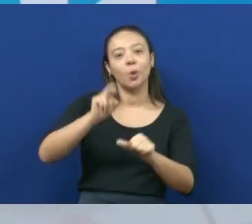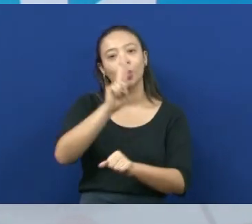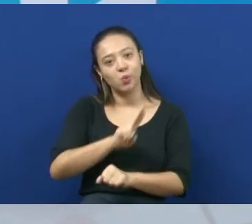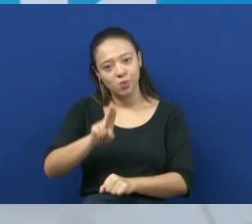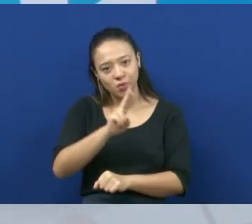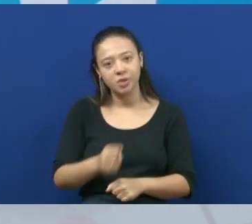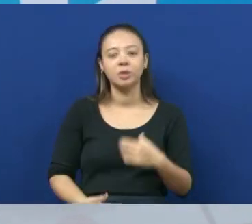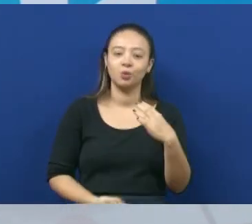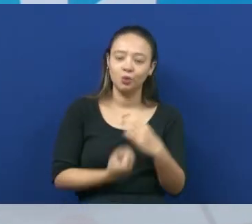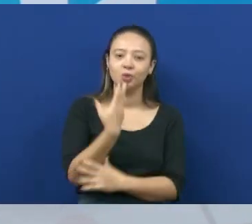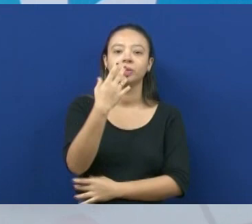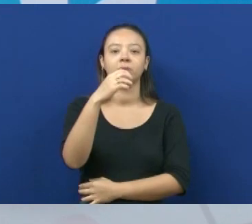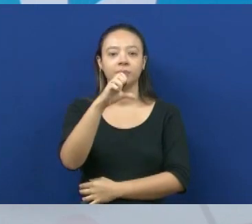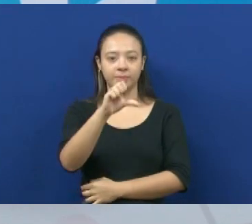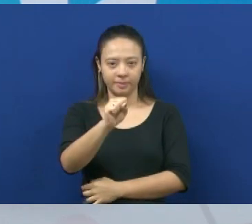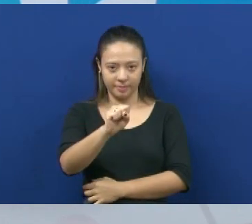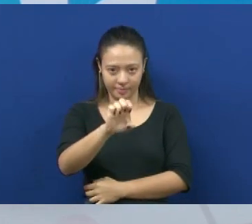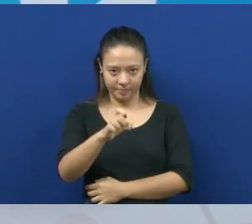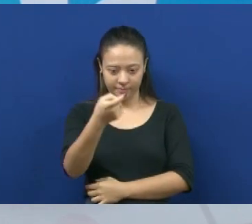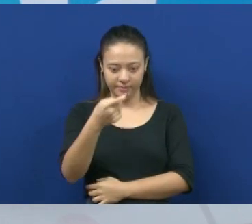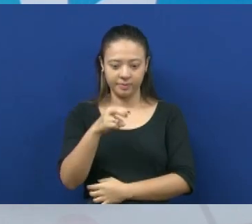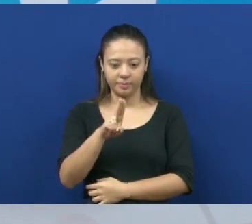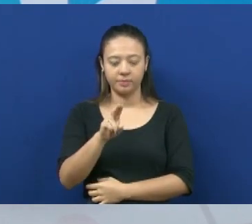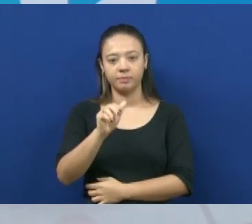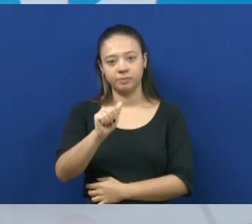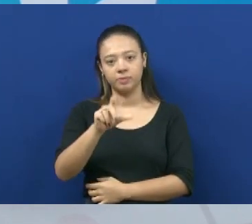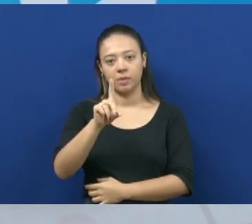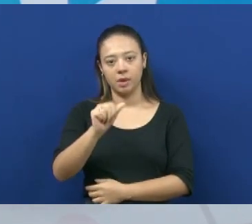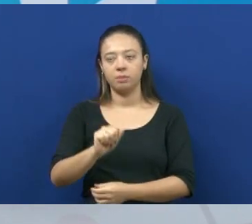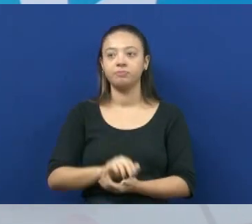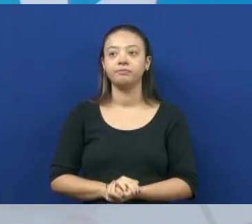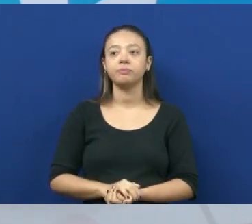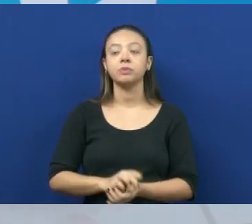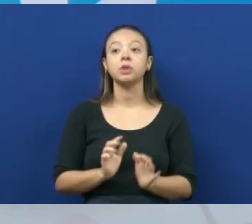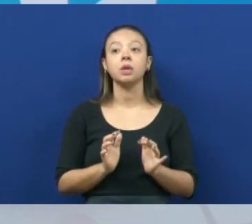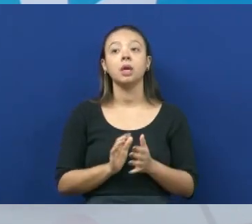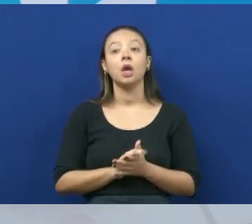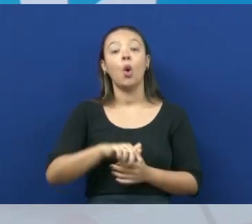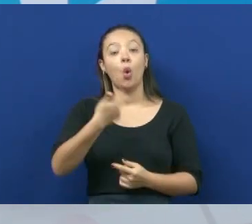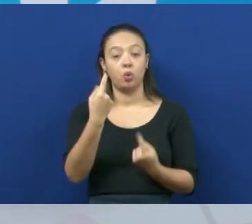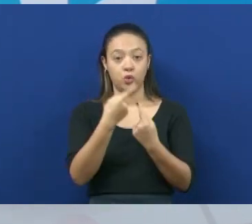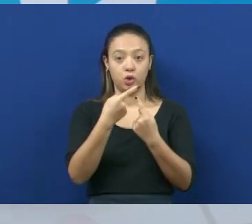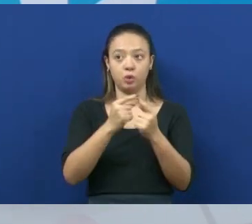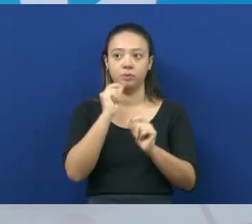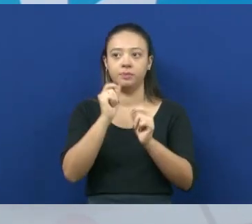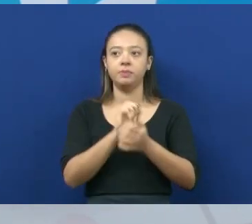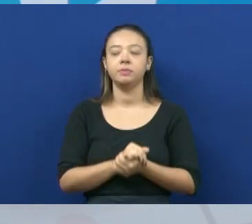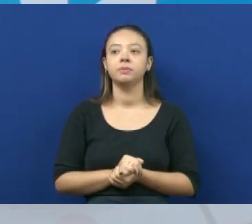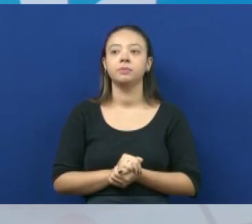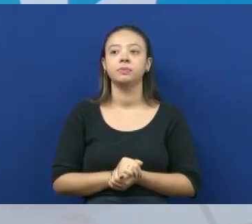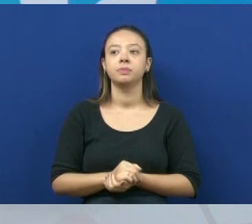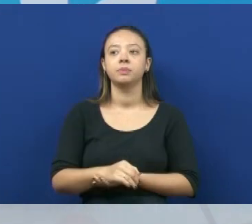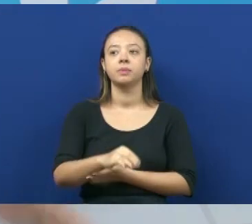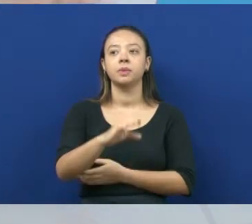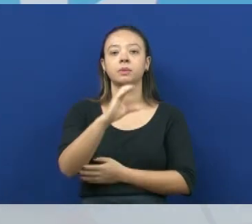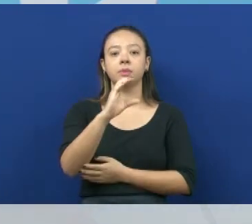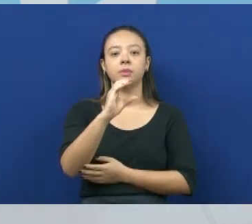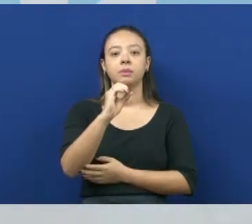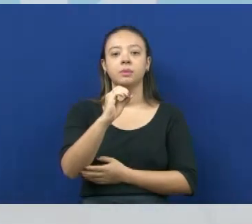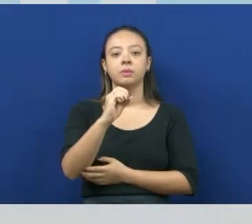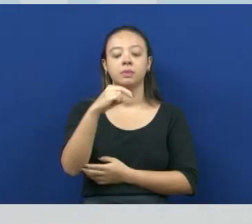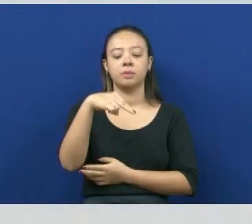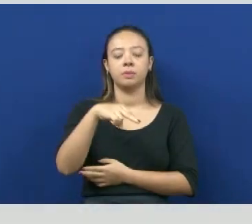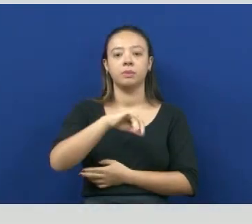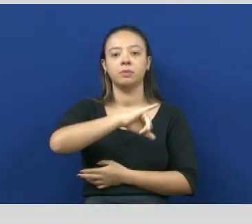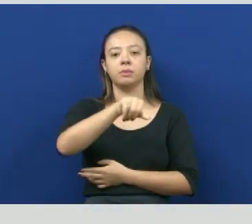E um último tipo de reprodução sexuada por bactéria é a conjugação. Aí